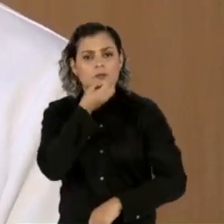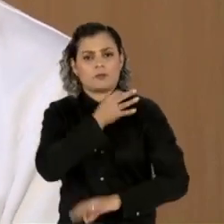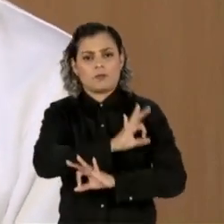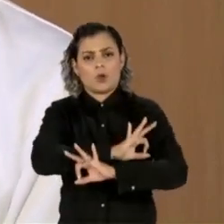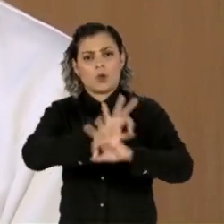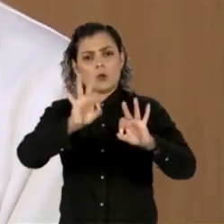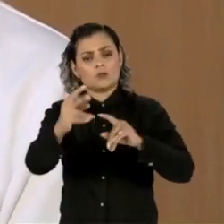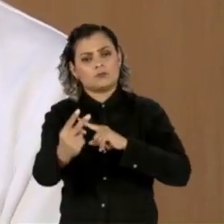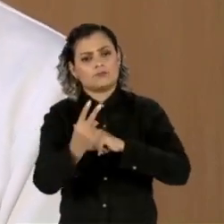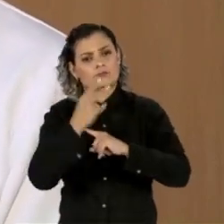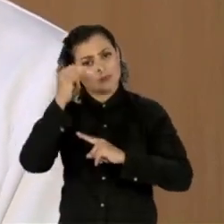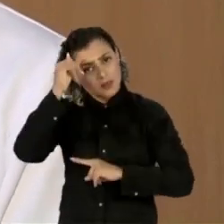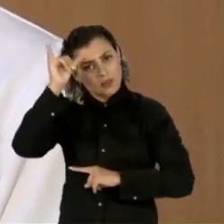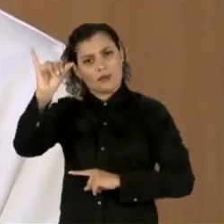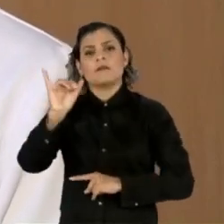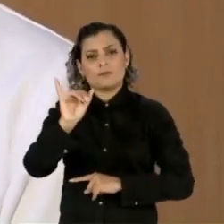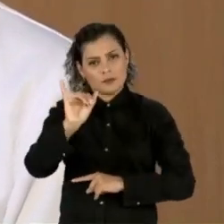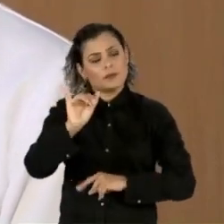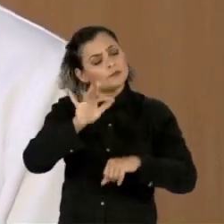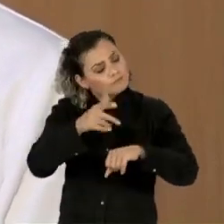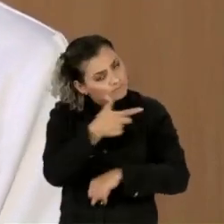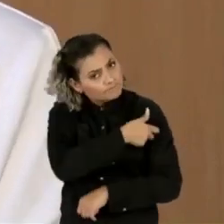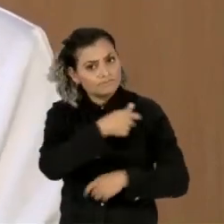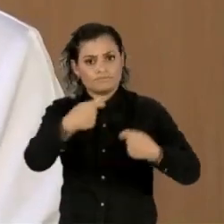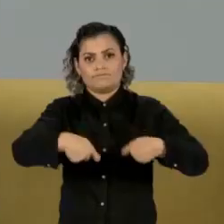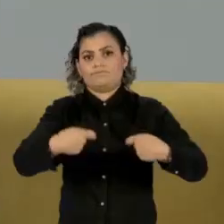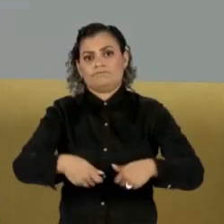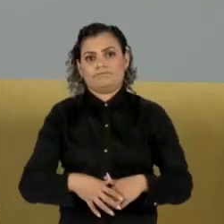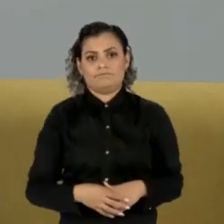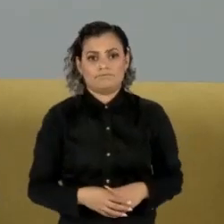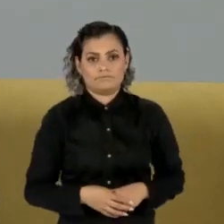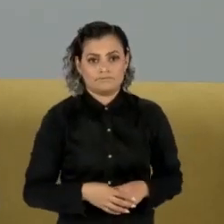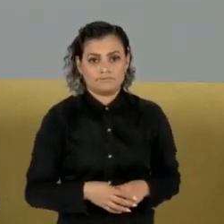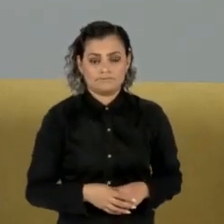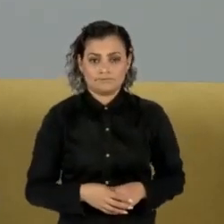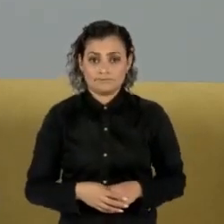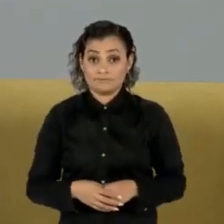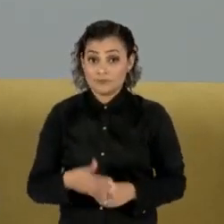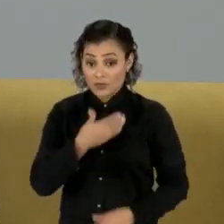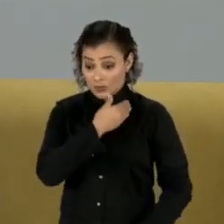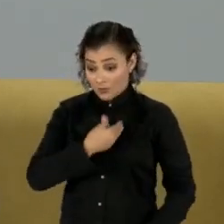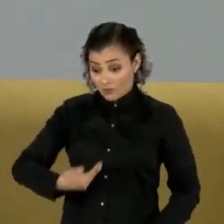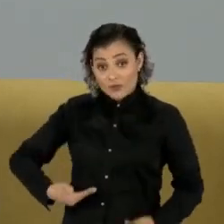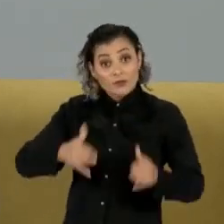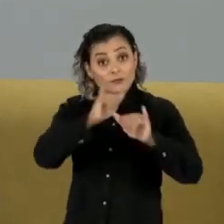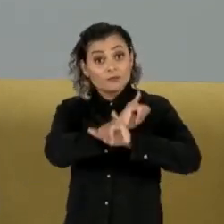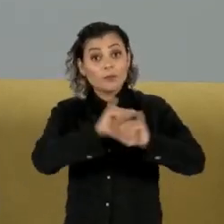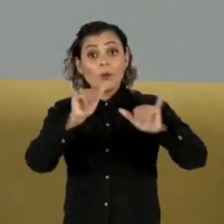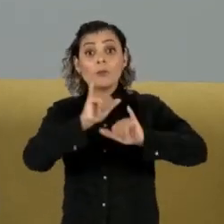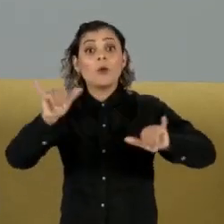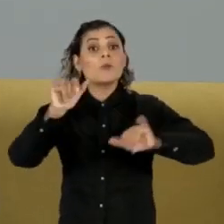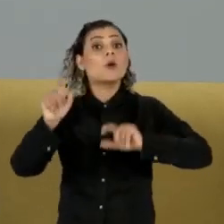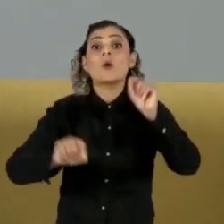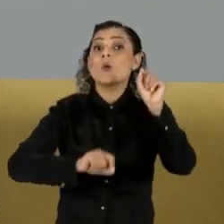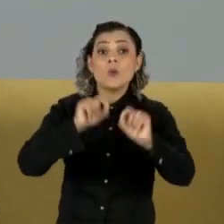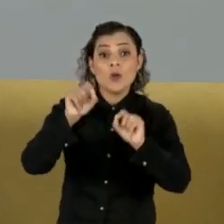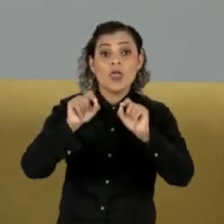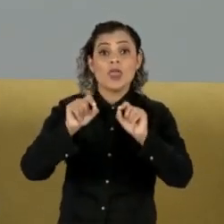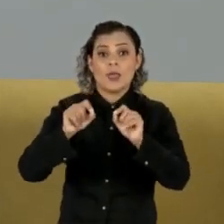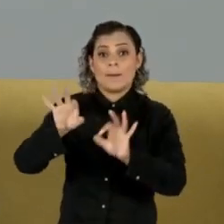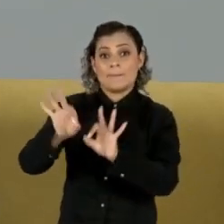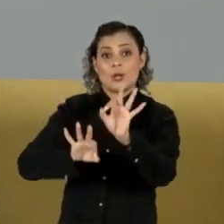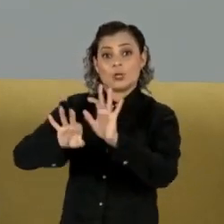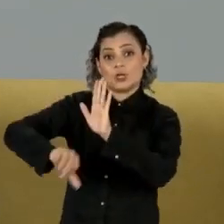forma de prevenirmos contra essa doença é vacinando adequadamente. O governo lança a campanha de propaganda para promover o